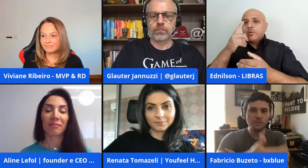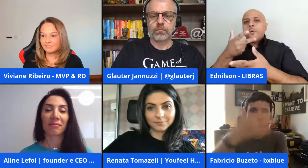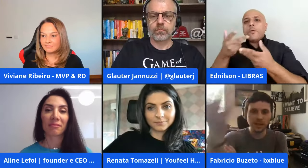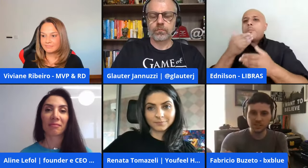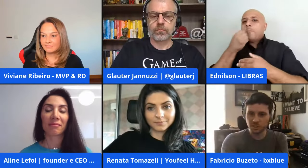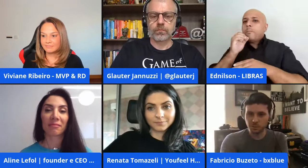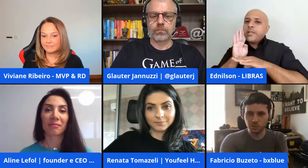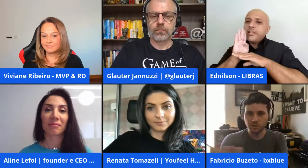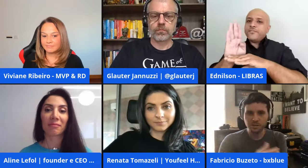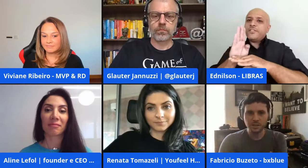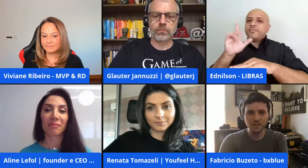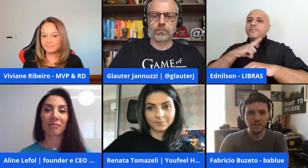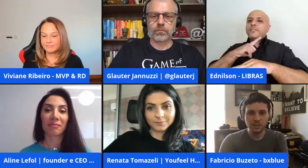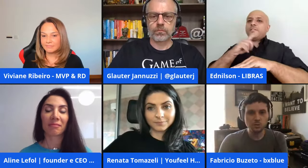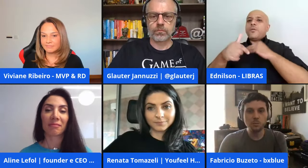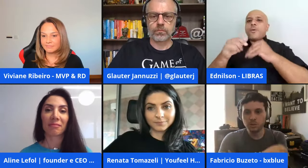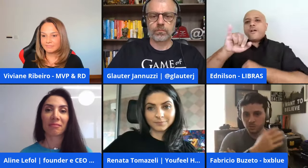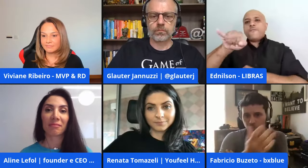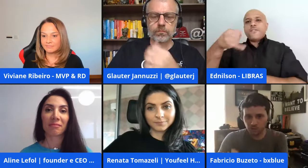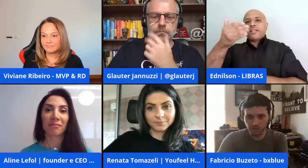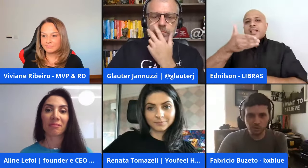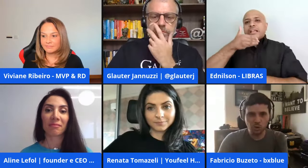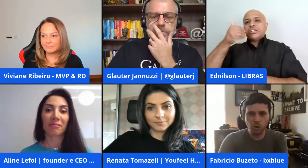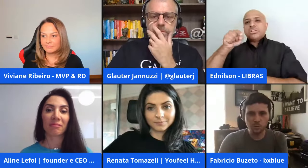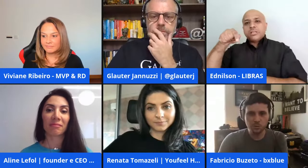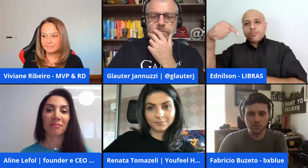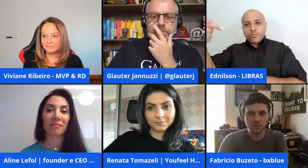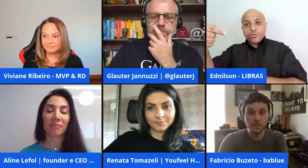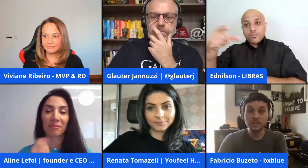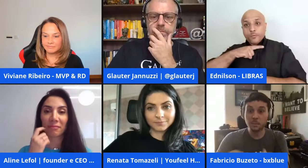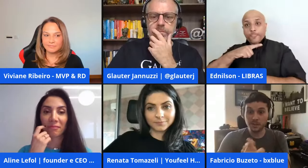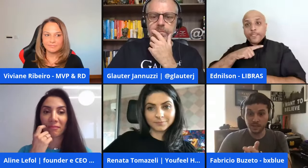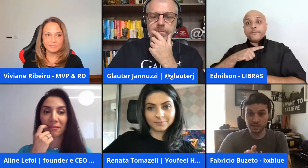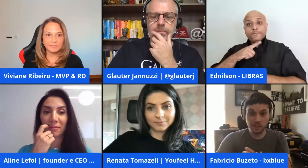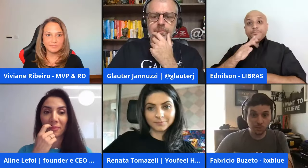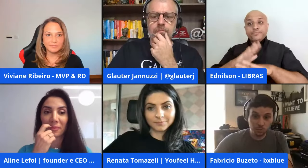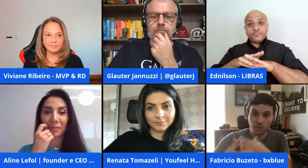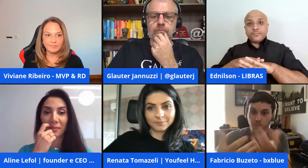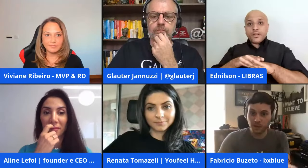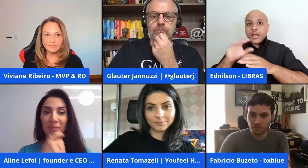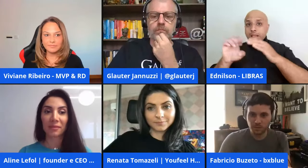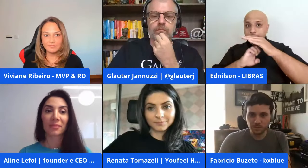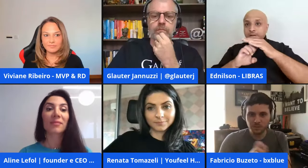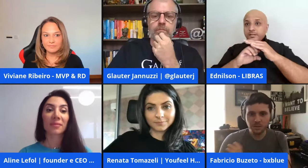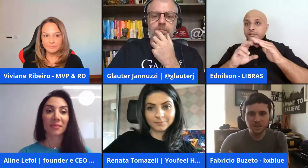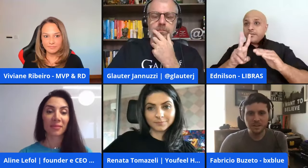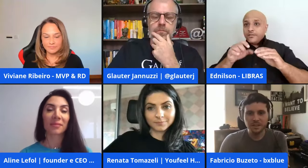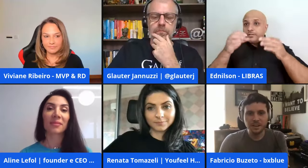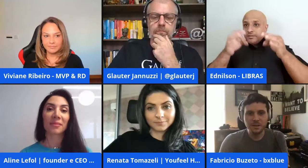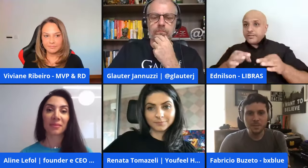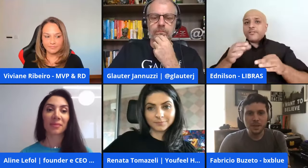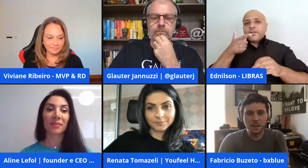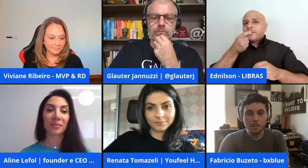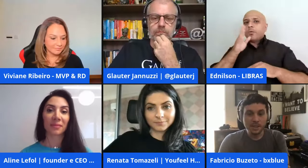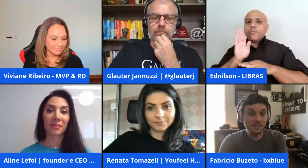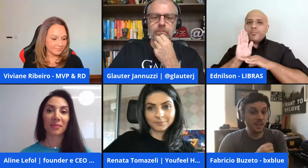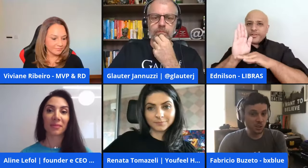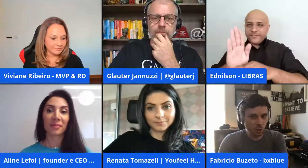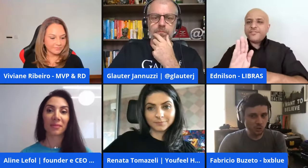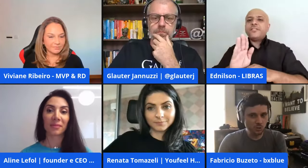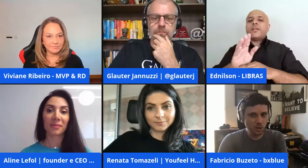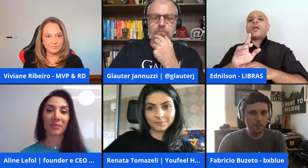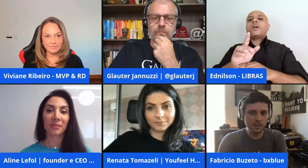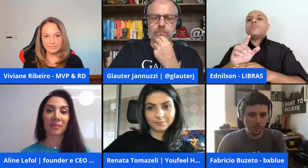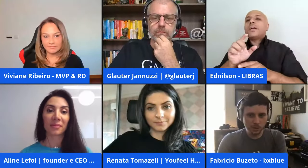risco de ter uma vantagem depois então tem muitas pessoas que tem stock options que se a empresa der certo vão ter um benefício mas